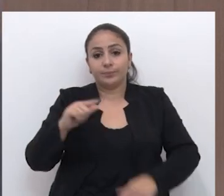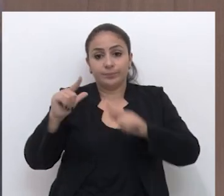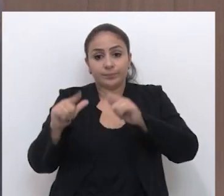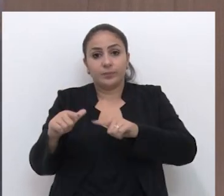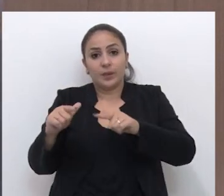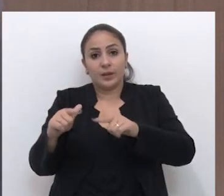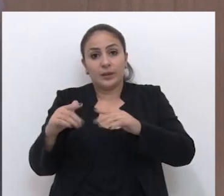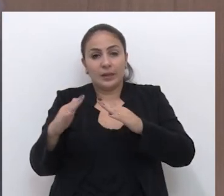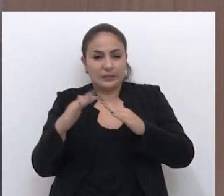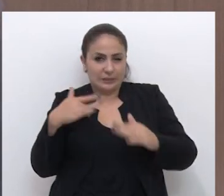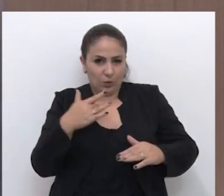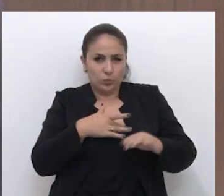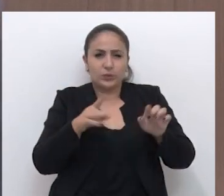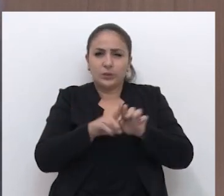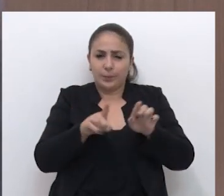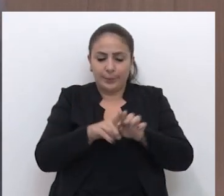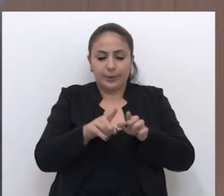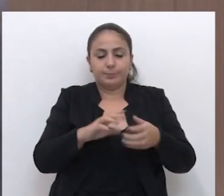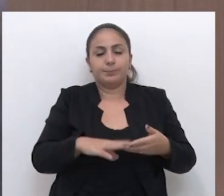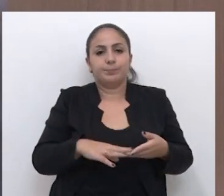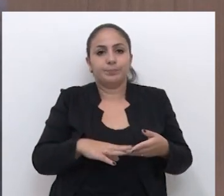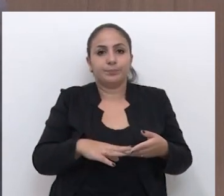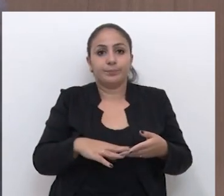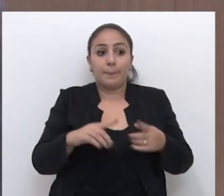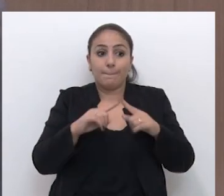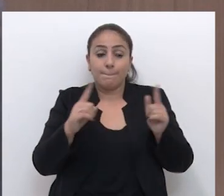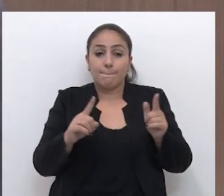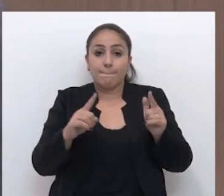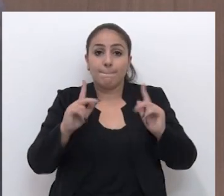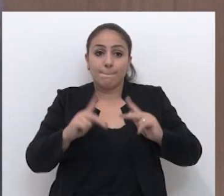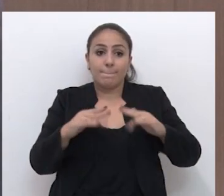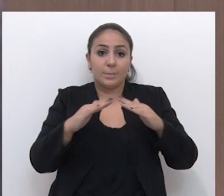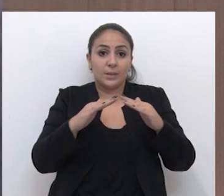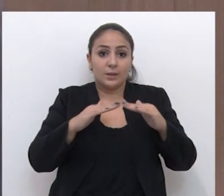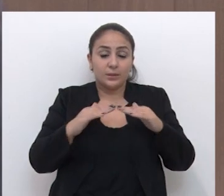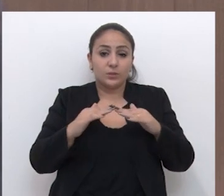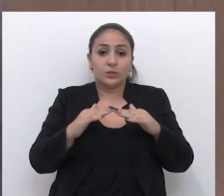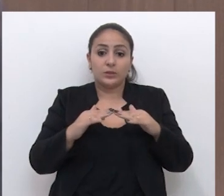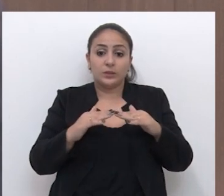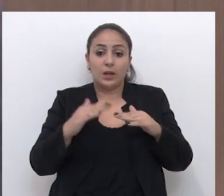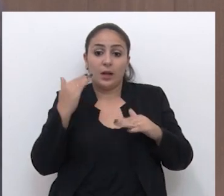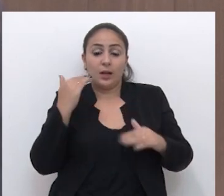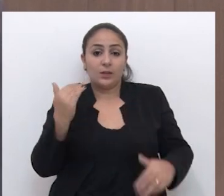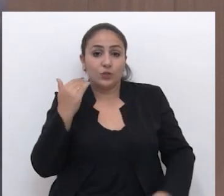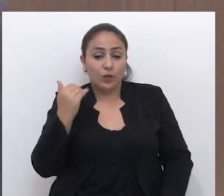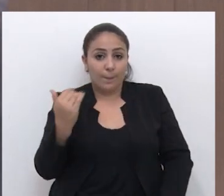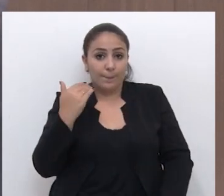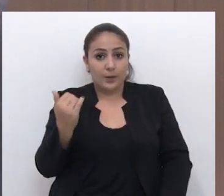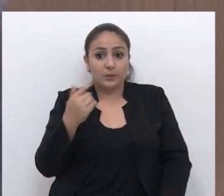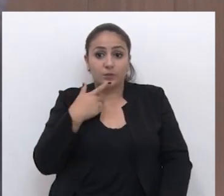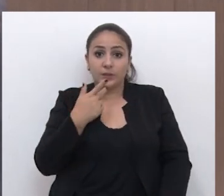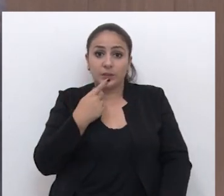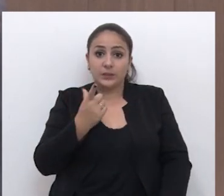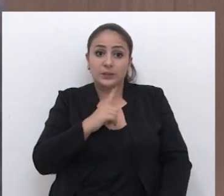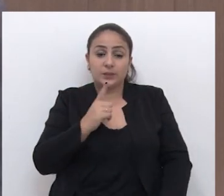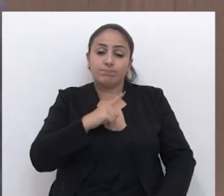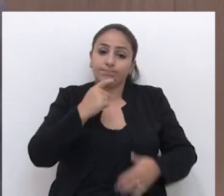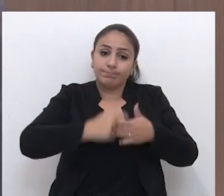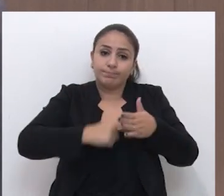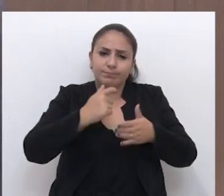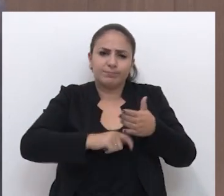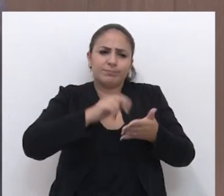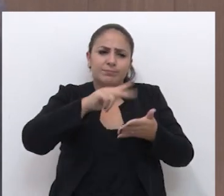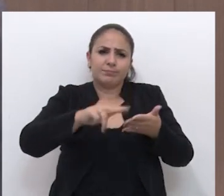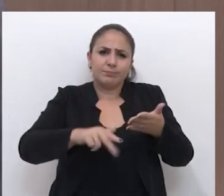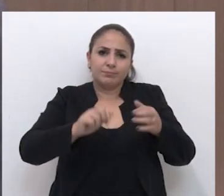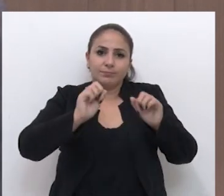ambulatório novo também, recentemente inaugurado lá. Mas os moradores nos procuraram dizendo que existem